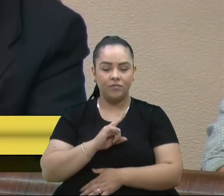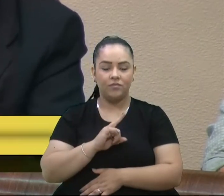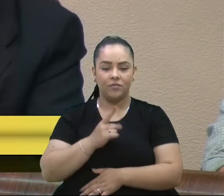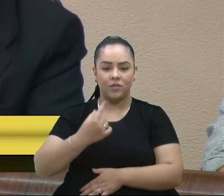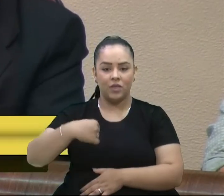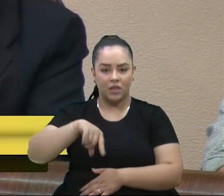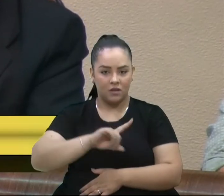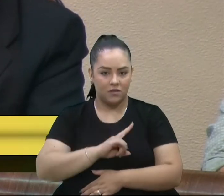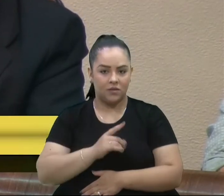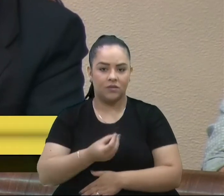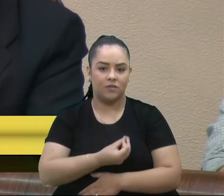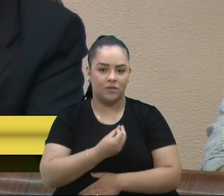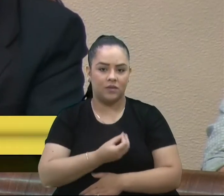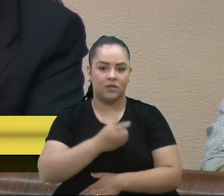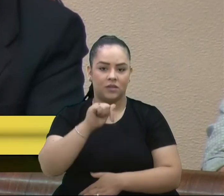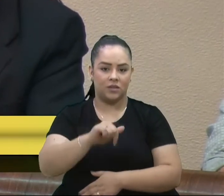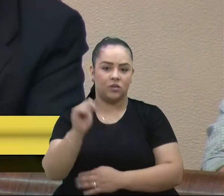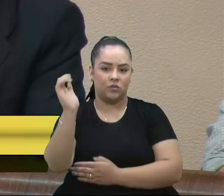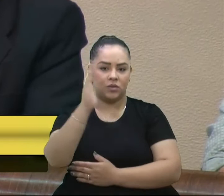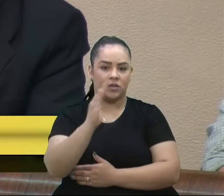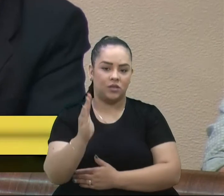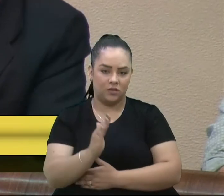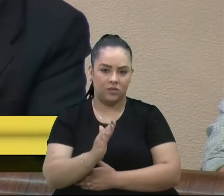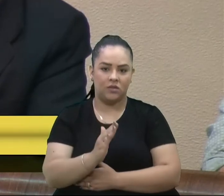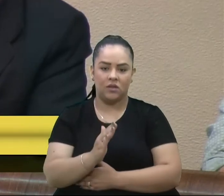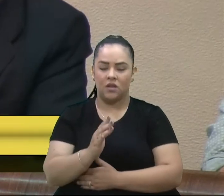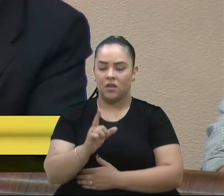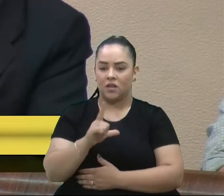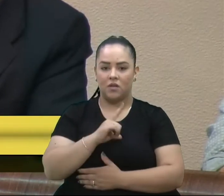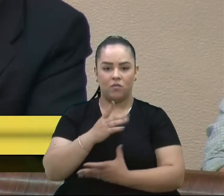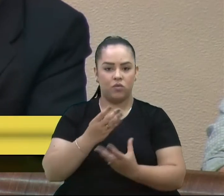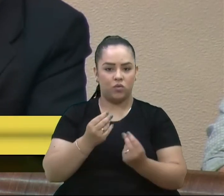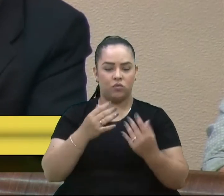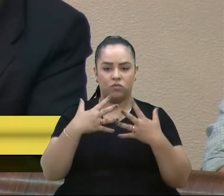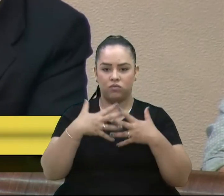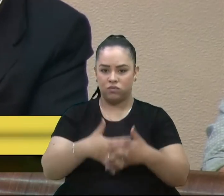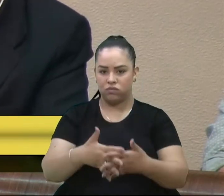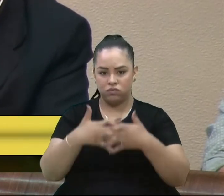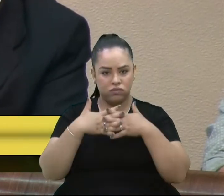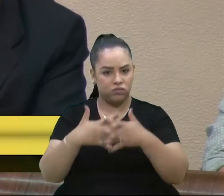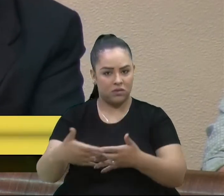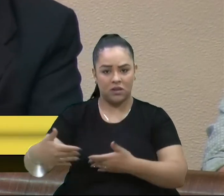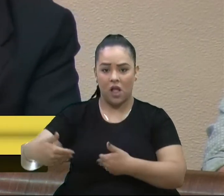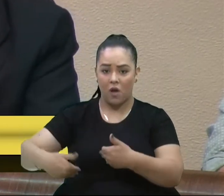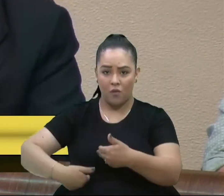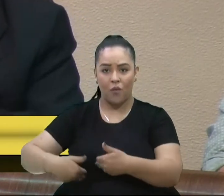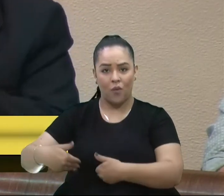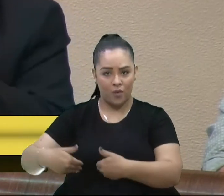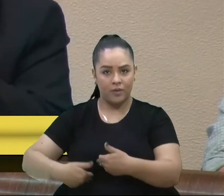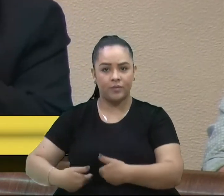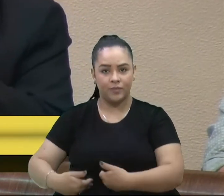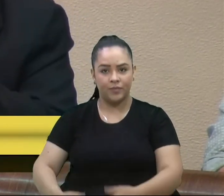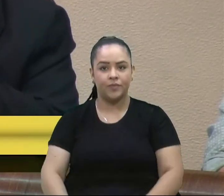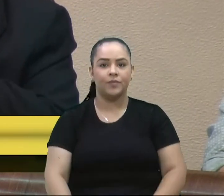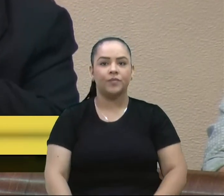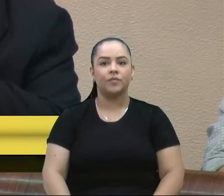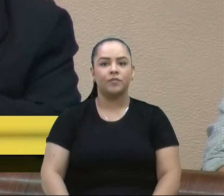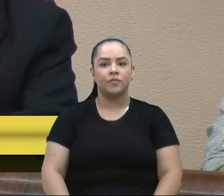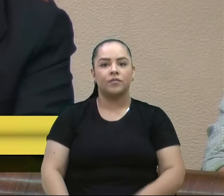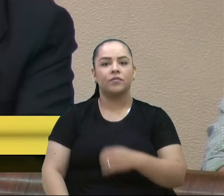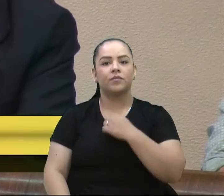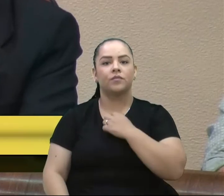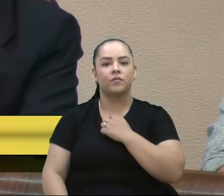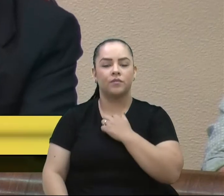vereador Cadori, no Brasil, de completo caos, na questão da fome. O vereador D'Ambrosio fez a